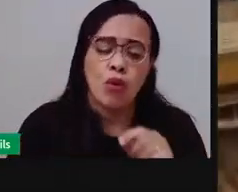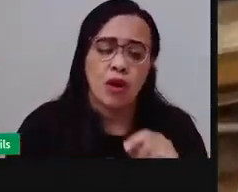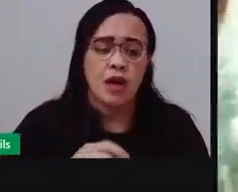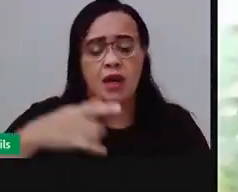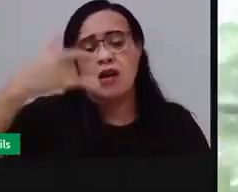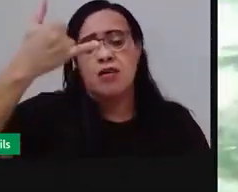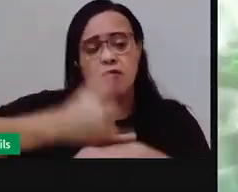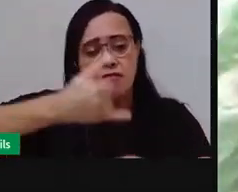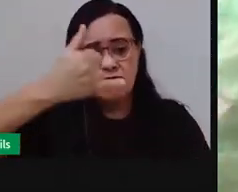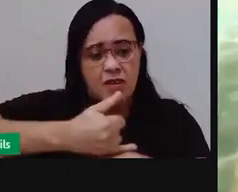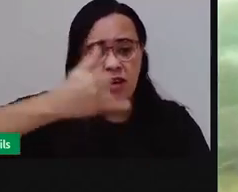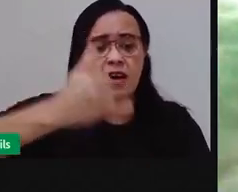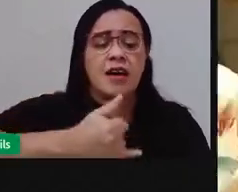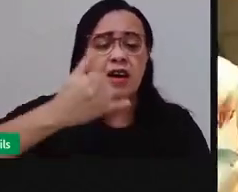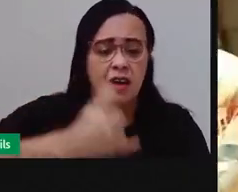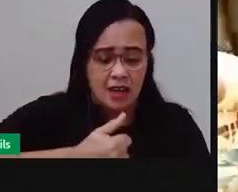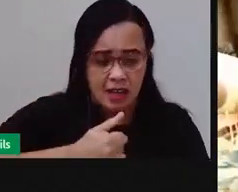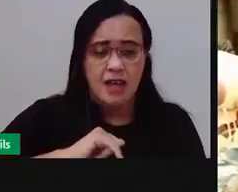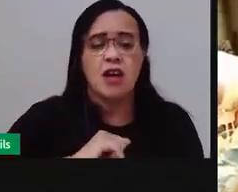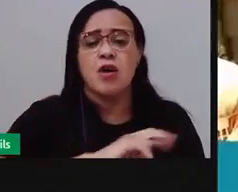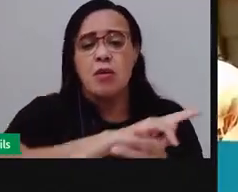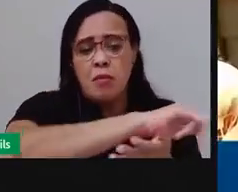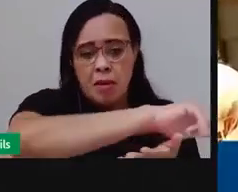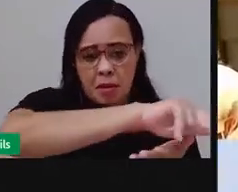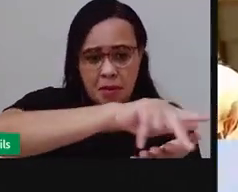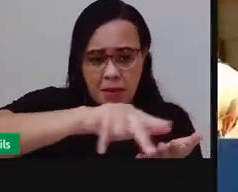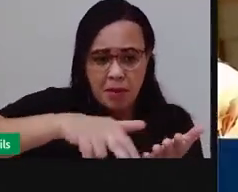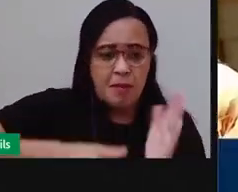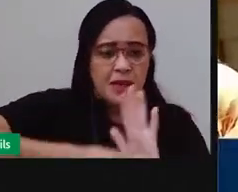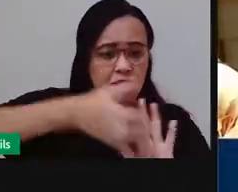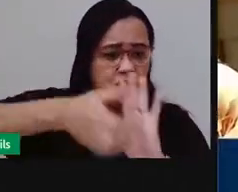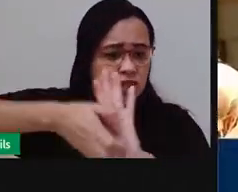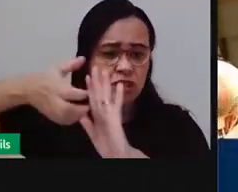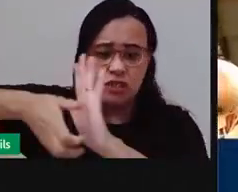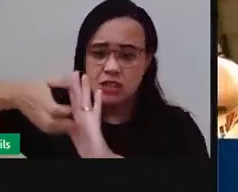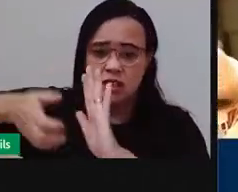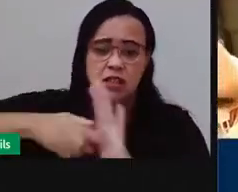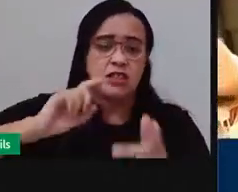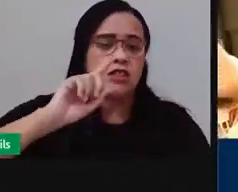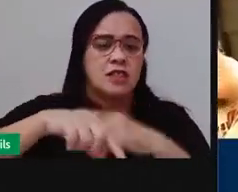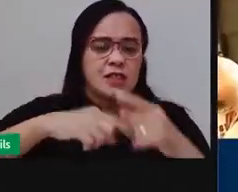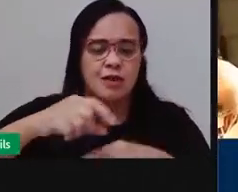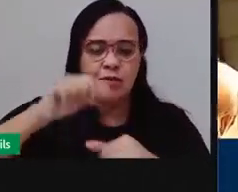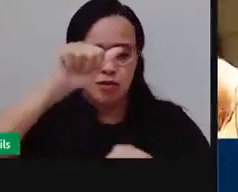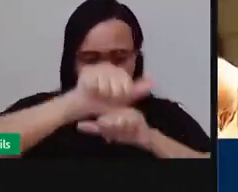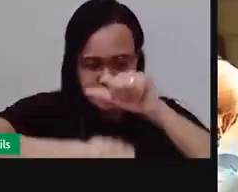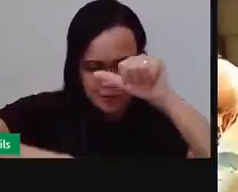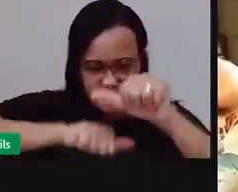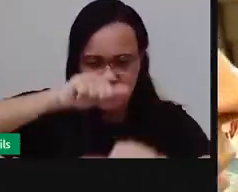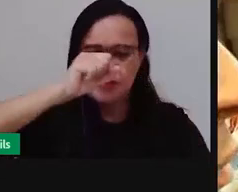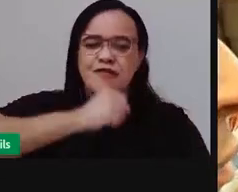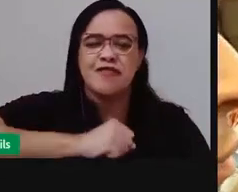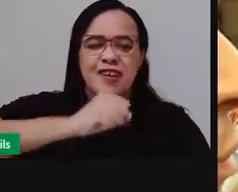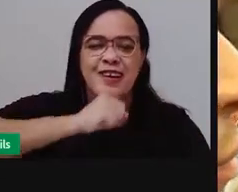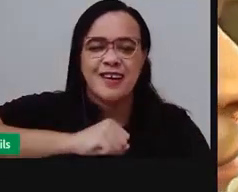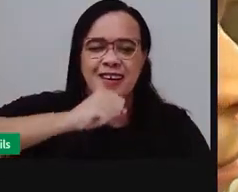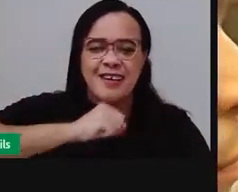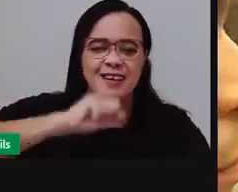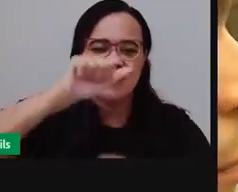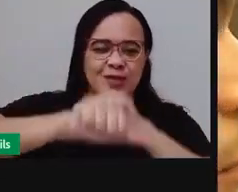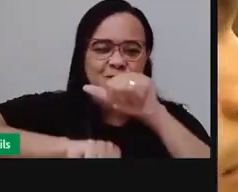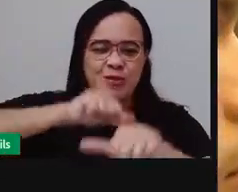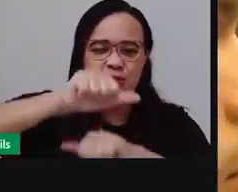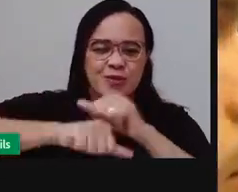ferro alumínio tudo é tirado da natureza se não reaproveitar esse material vai